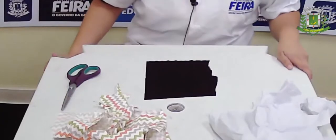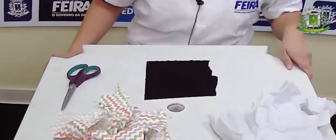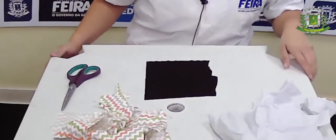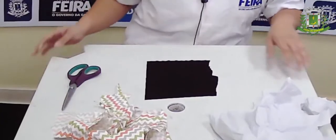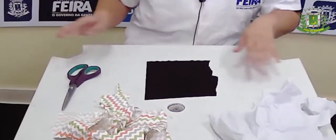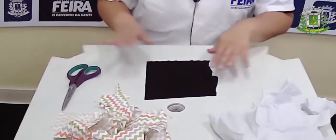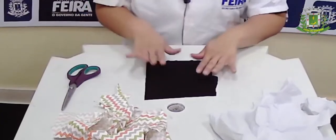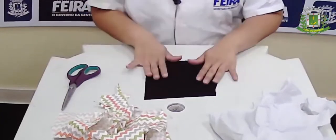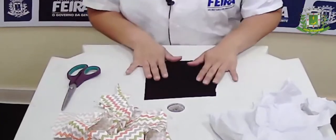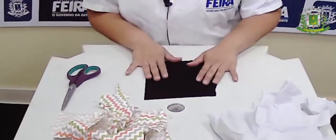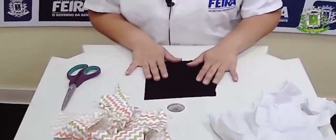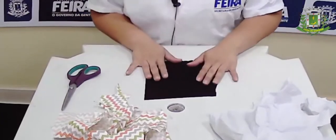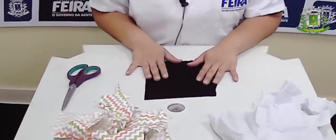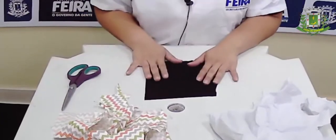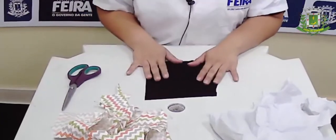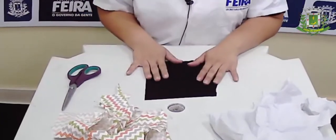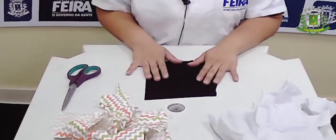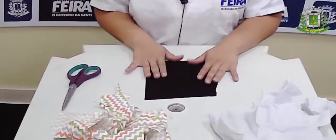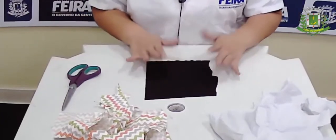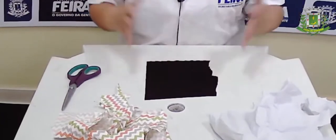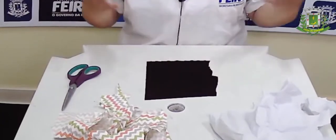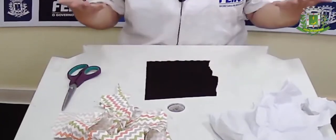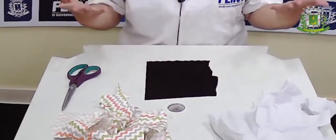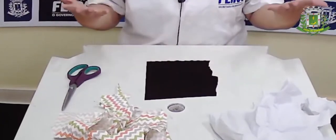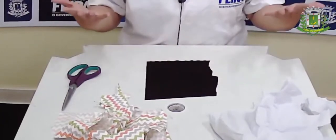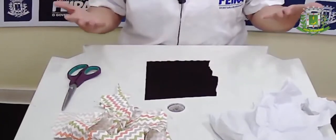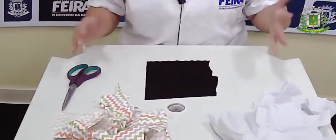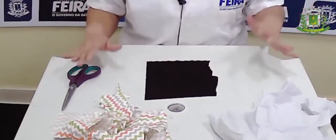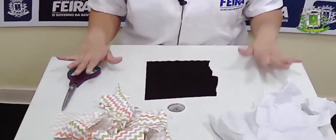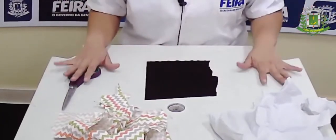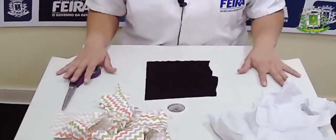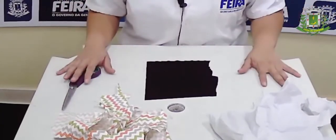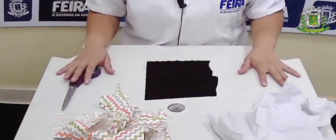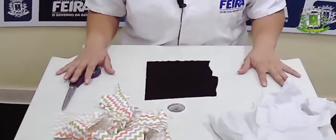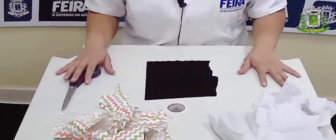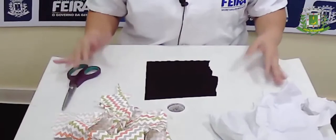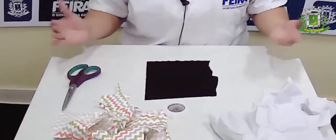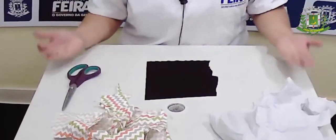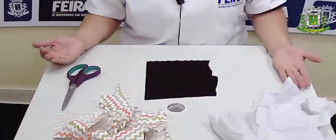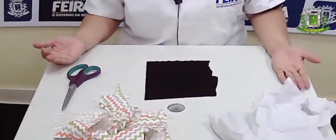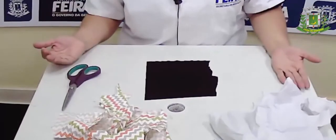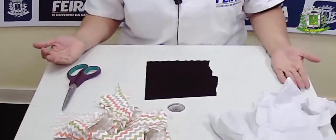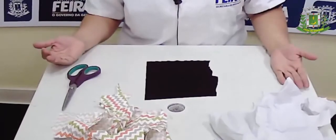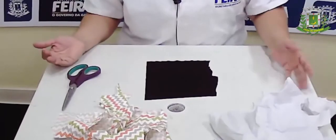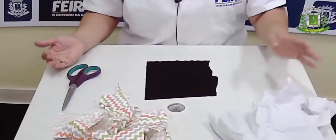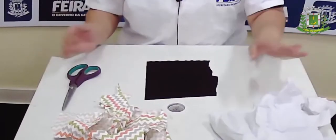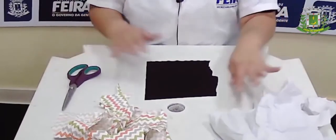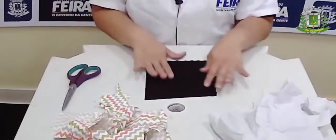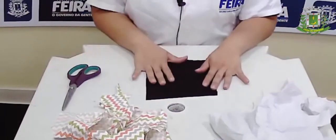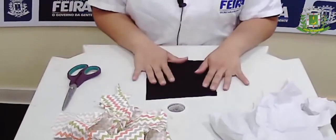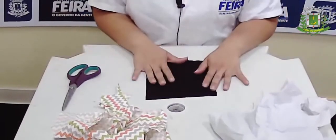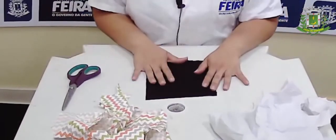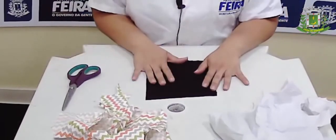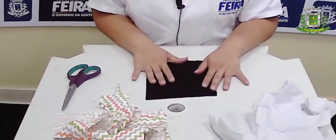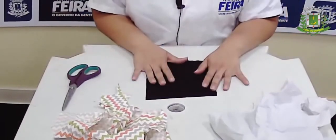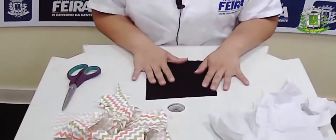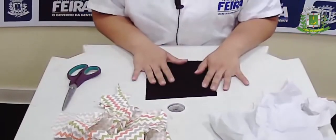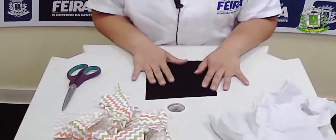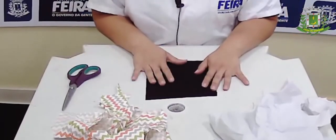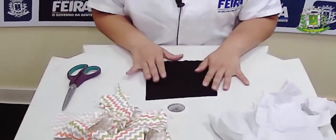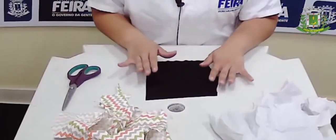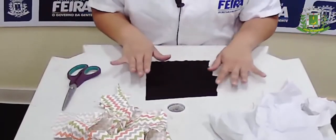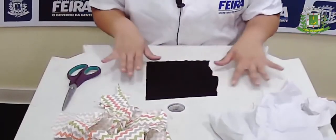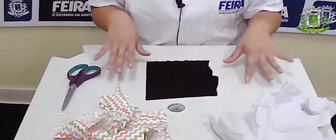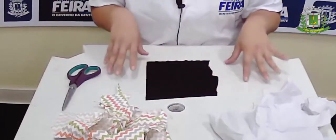Vamos lá, gente. A prova é mostrar pra vocês como fazer de uma forma bem simples uma peteca. Os materiais, na